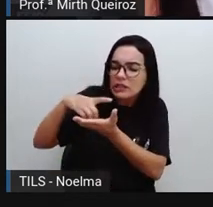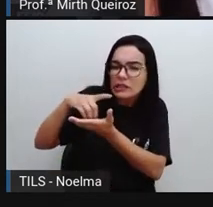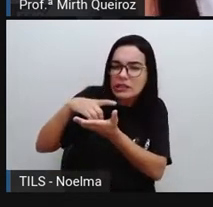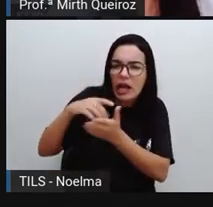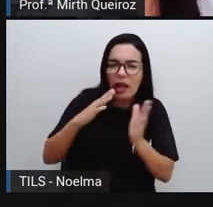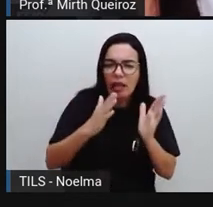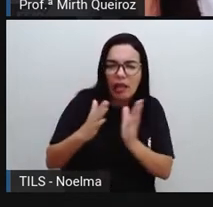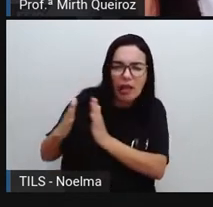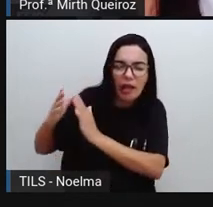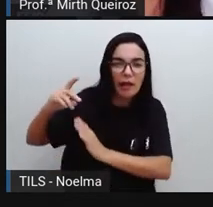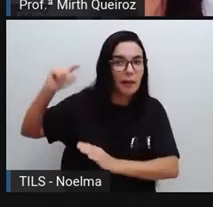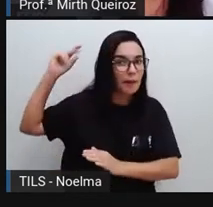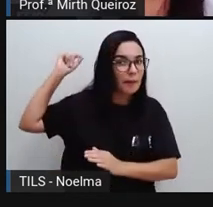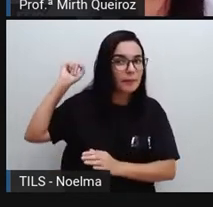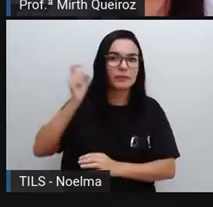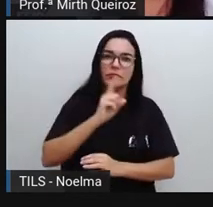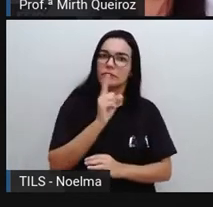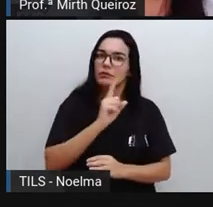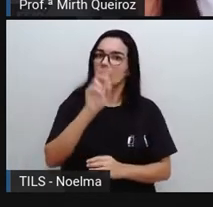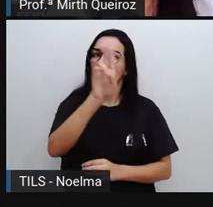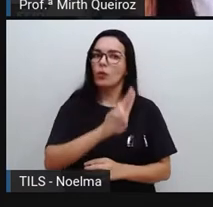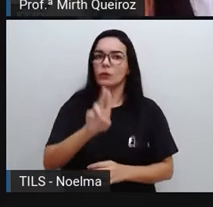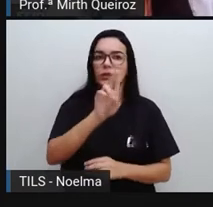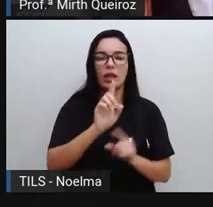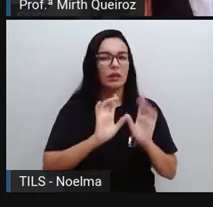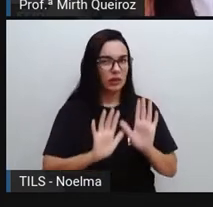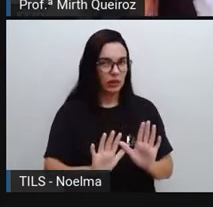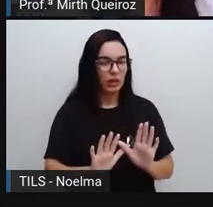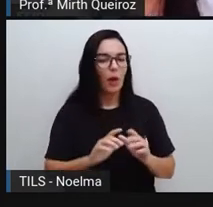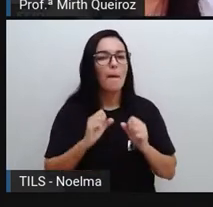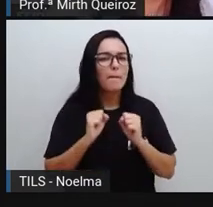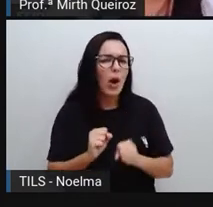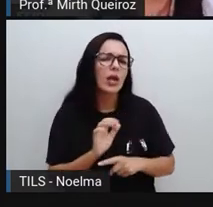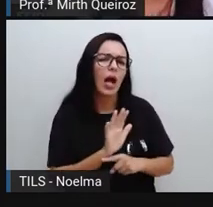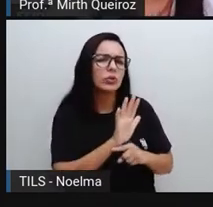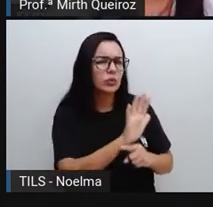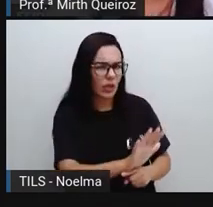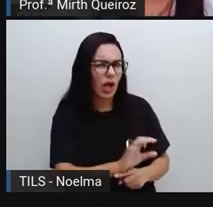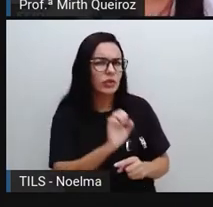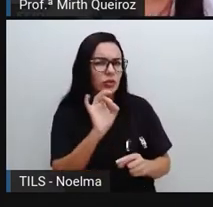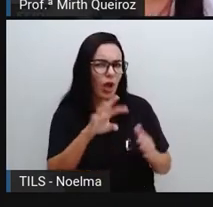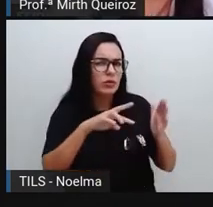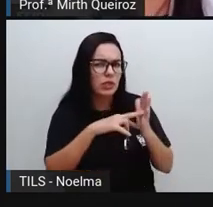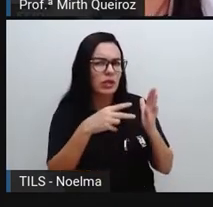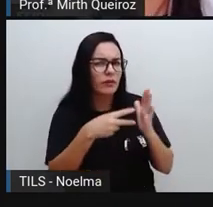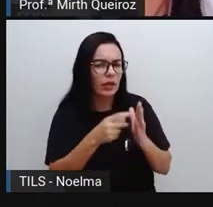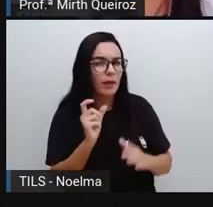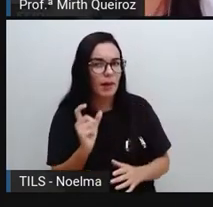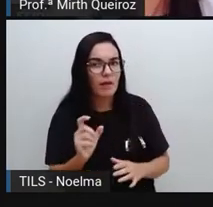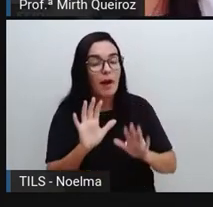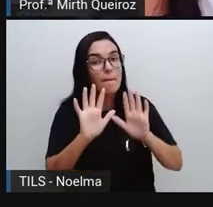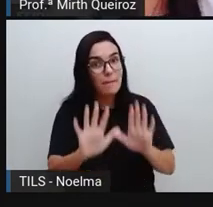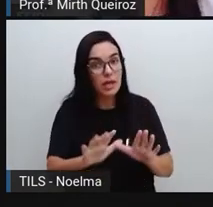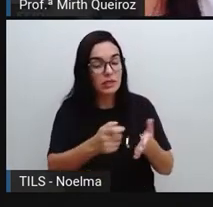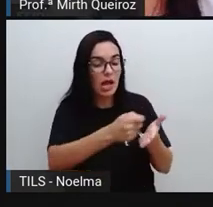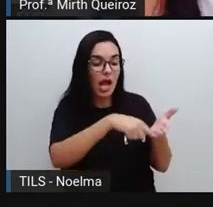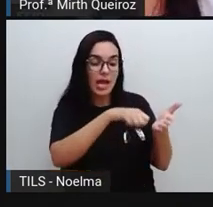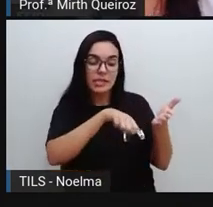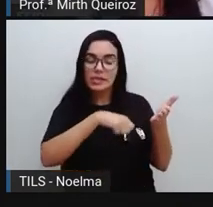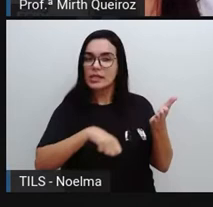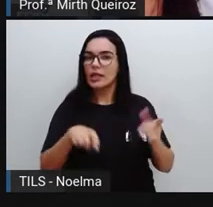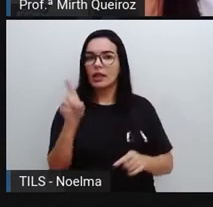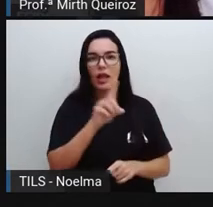da época deles, não devem ser utilizados, embora pode até ajudar a gente em relação ao significado das palavras, porém, nós temos